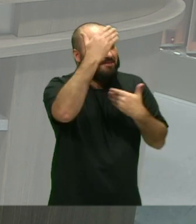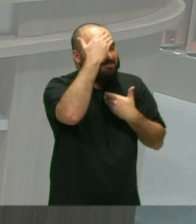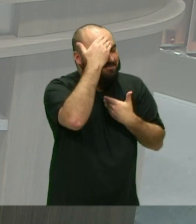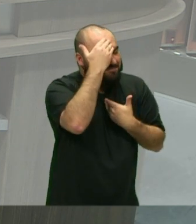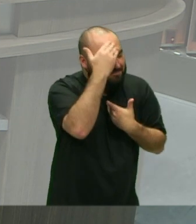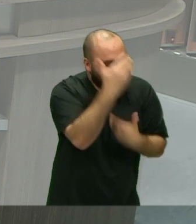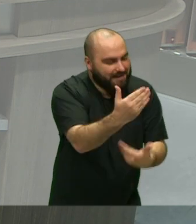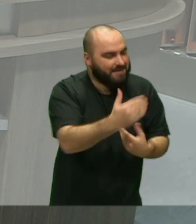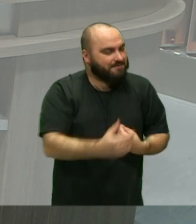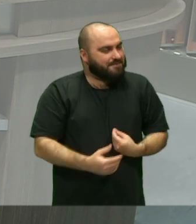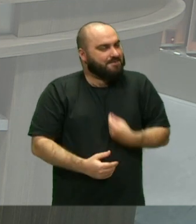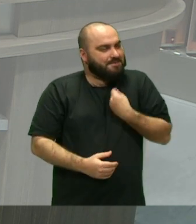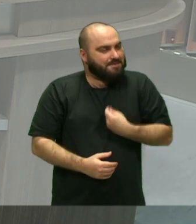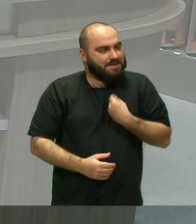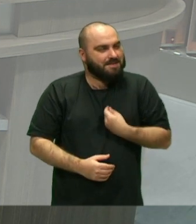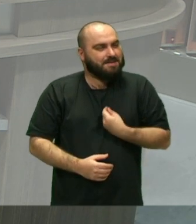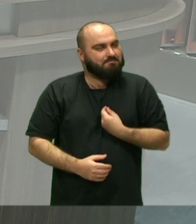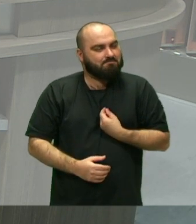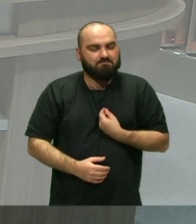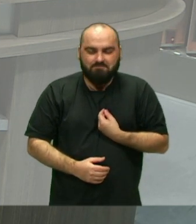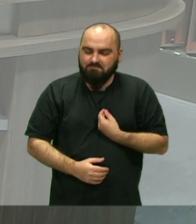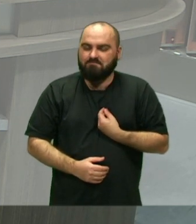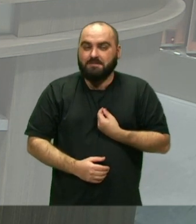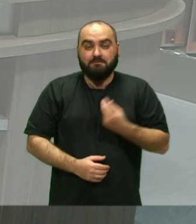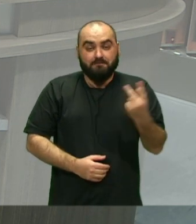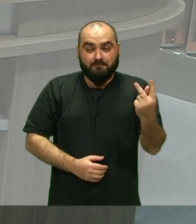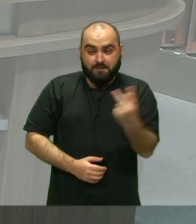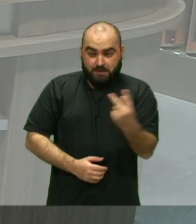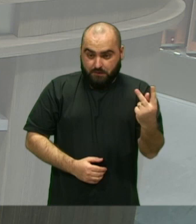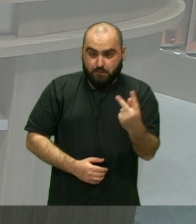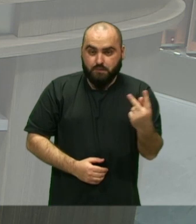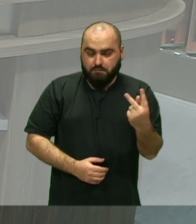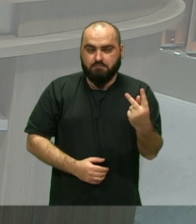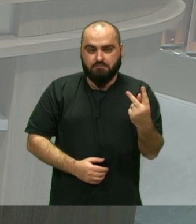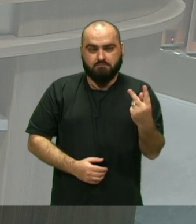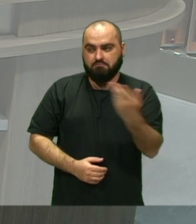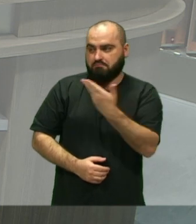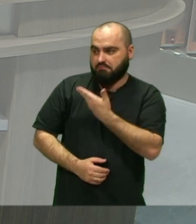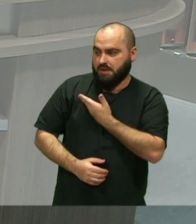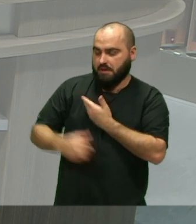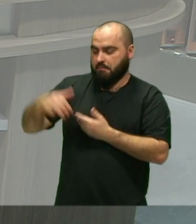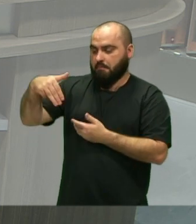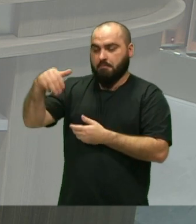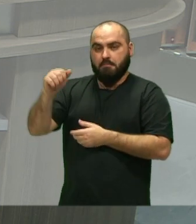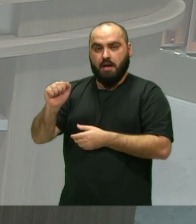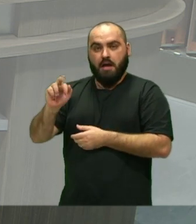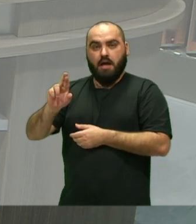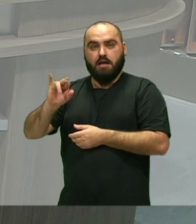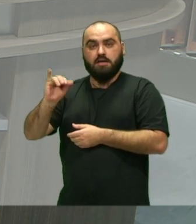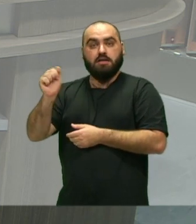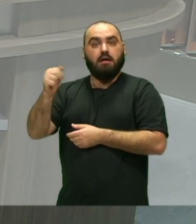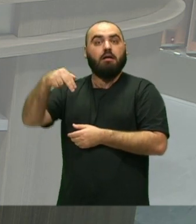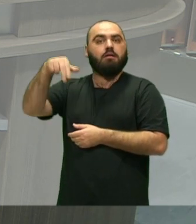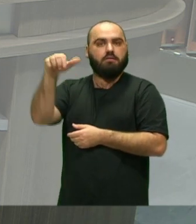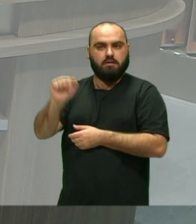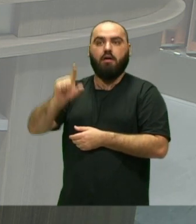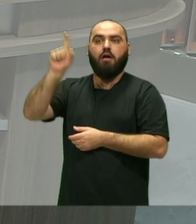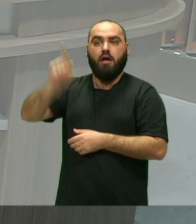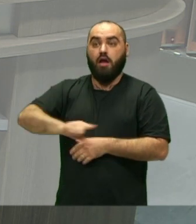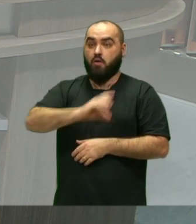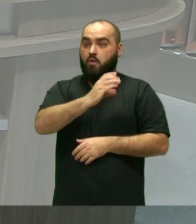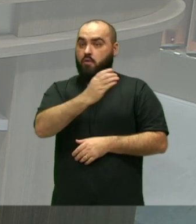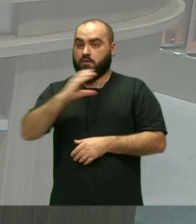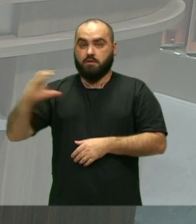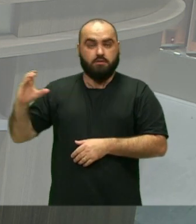presença A vocês duas A nossa querida Mariana Matos Que é a coordenadora do BAC Mulher